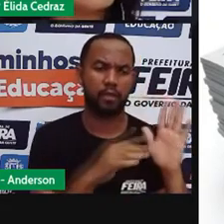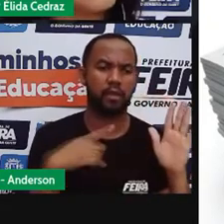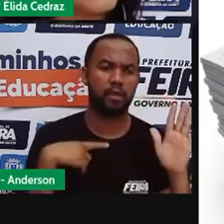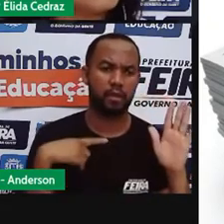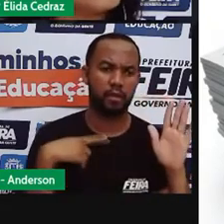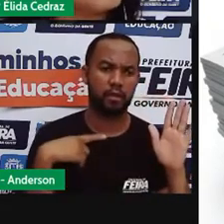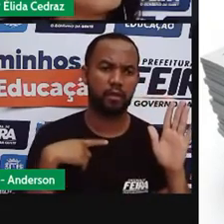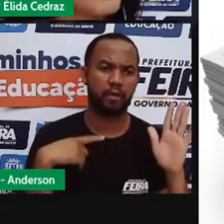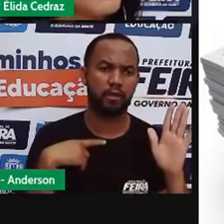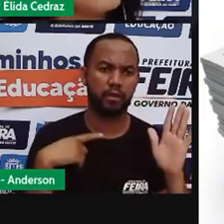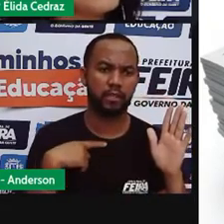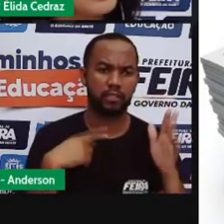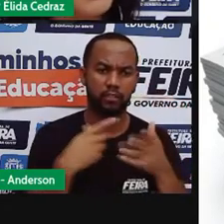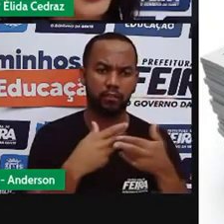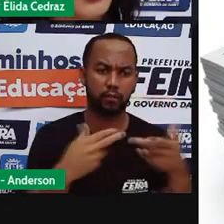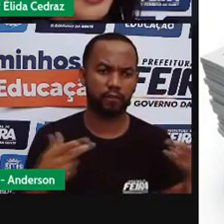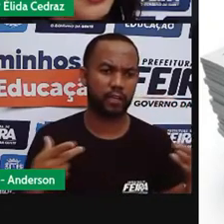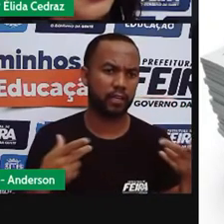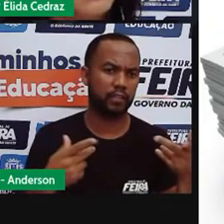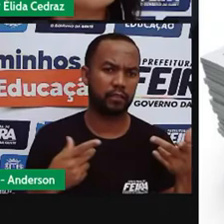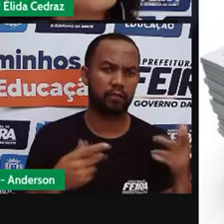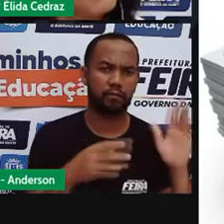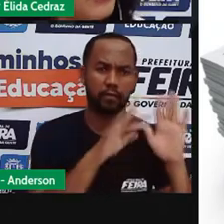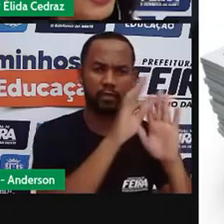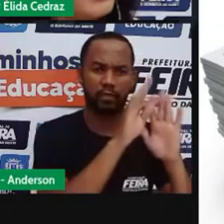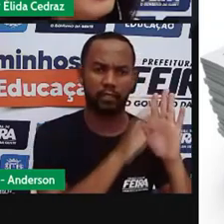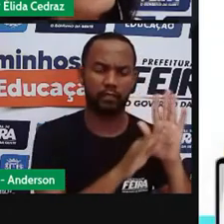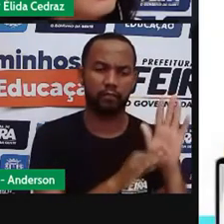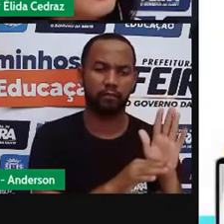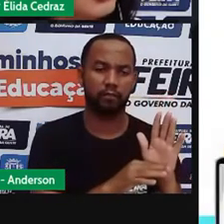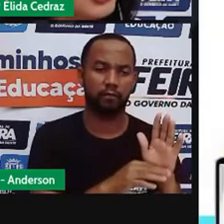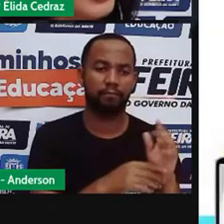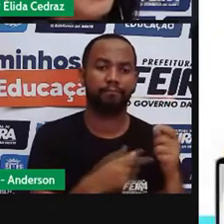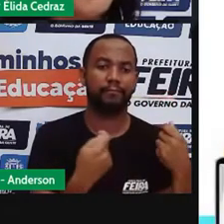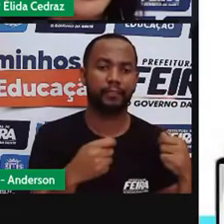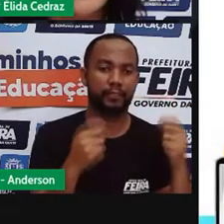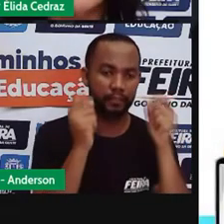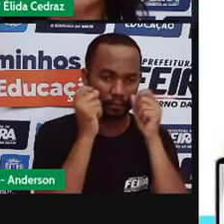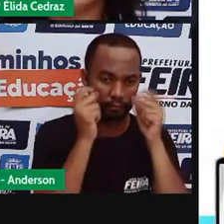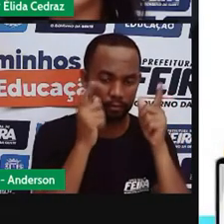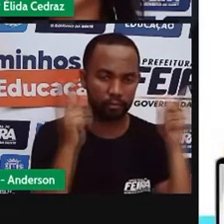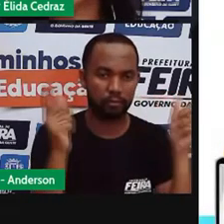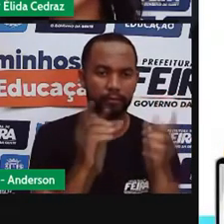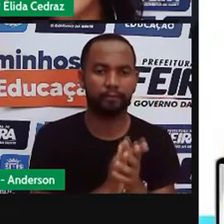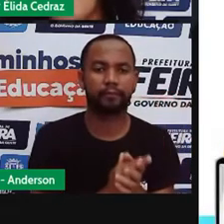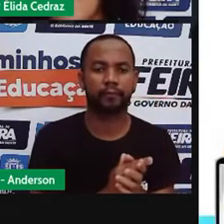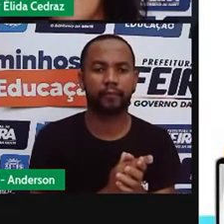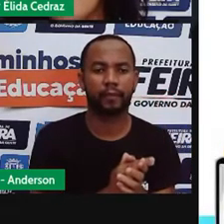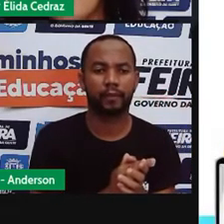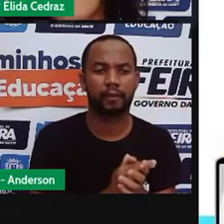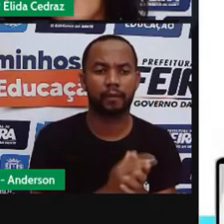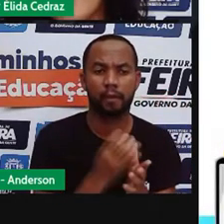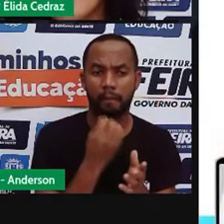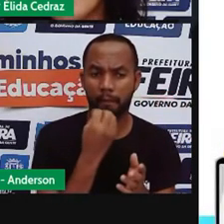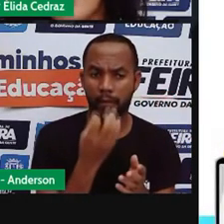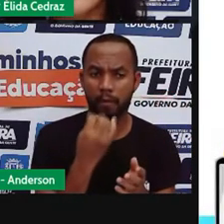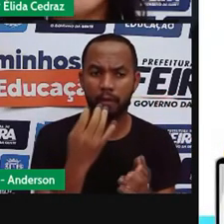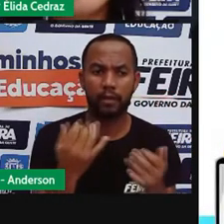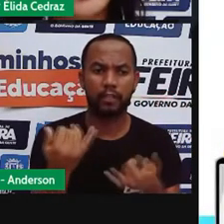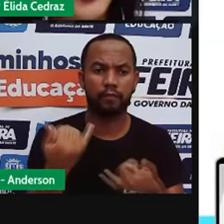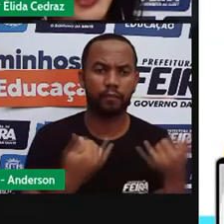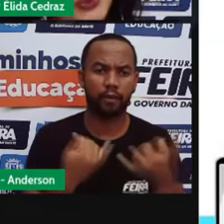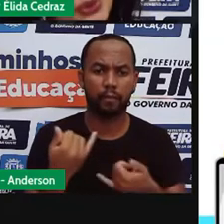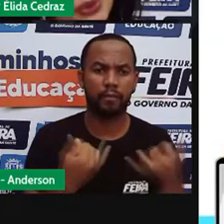temos vários tipos de textos. Fique ligado nessa dica. Podemos ficar bem informados